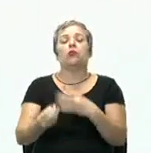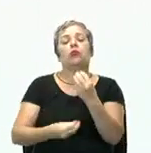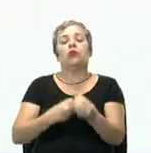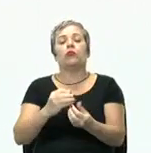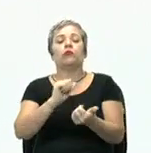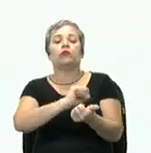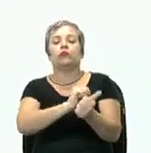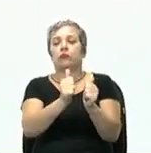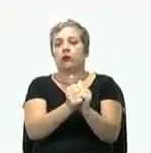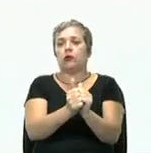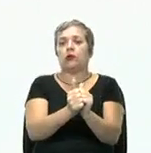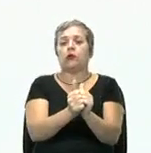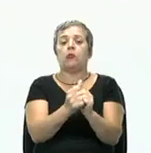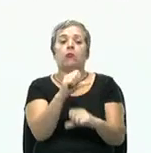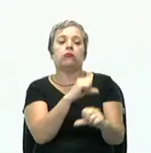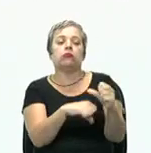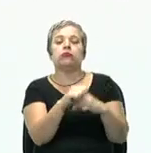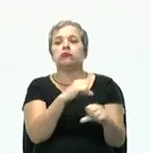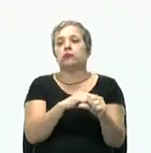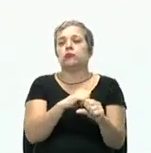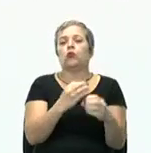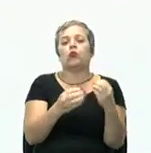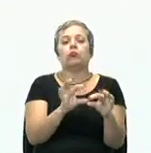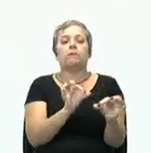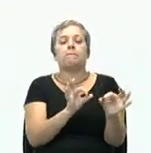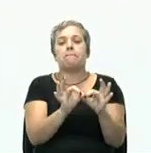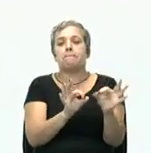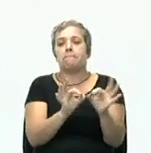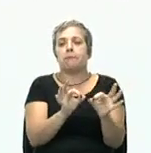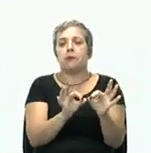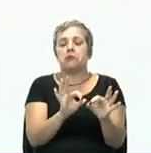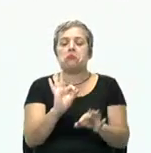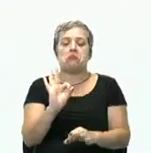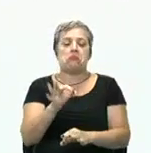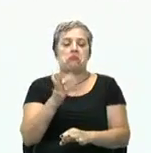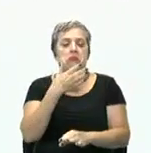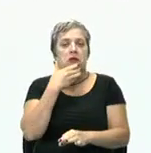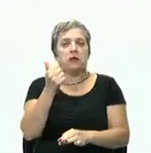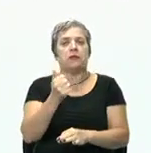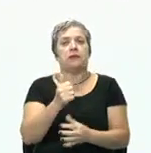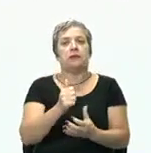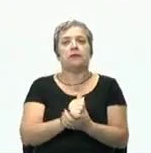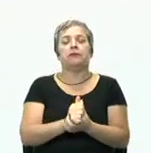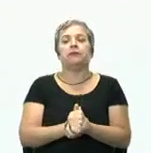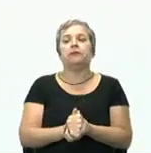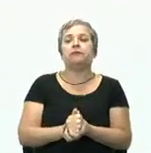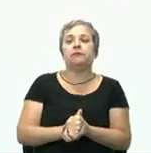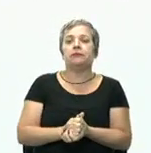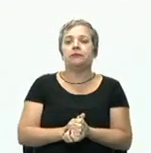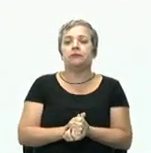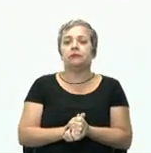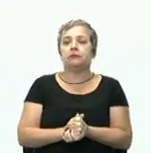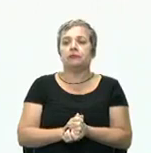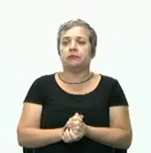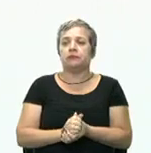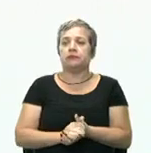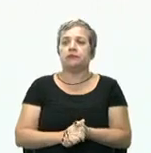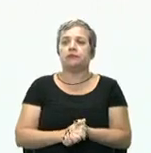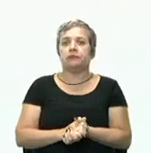Como eu vou me adaptar? Como eu vou fazer um planejamento o mais adequado possível? Como eu vou prever possíveis